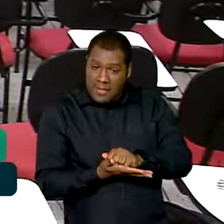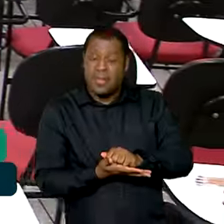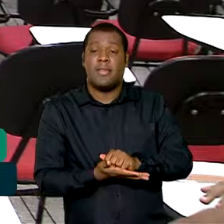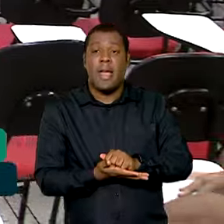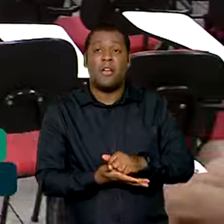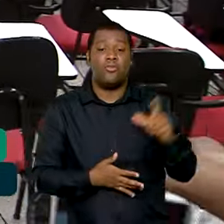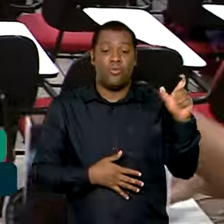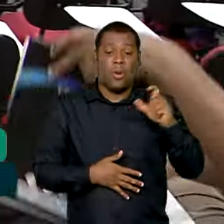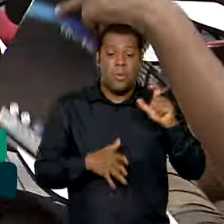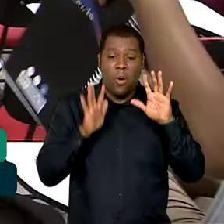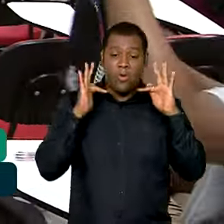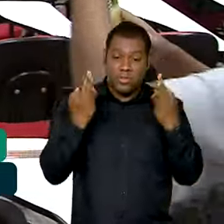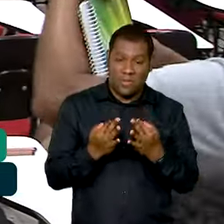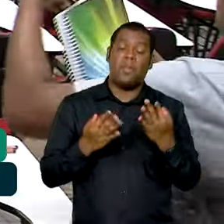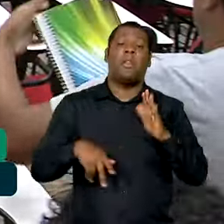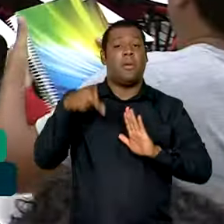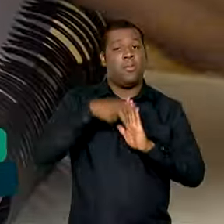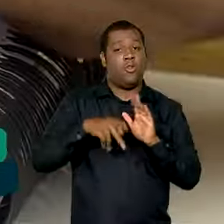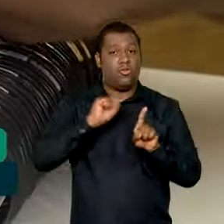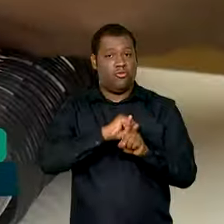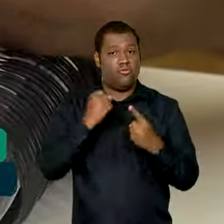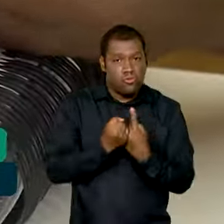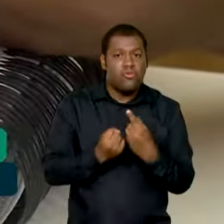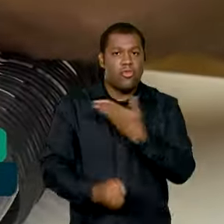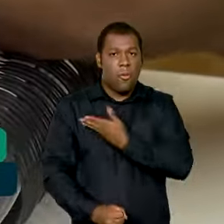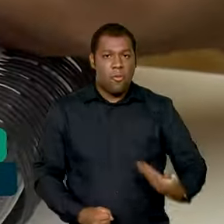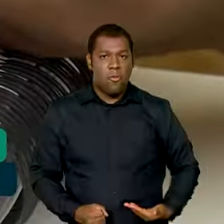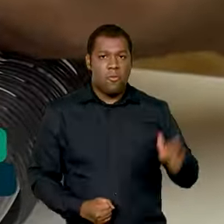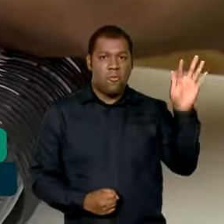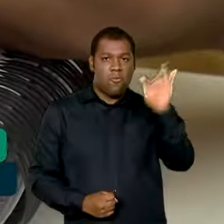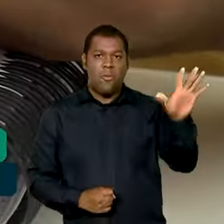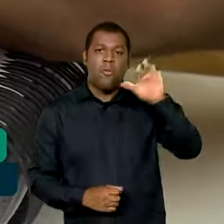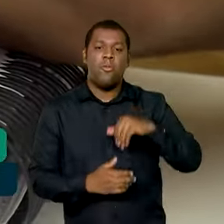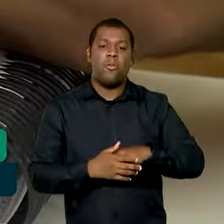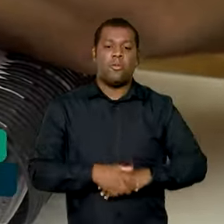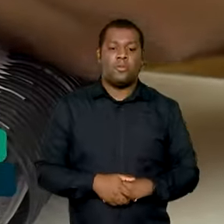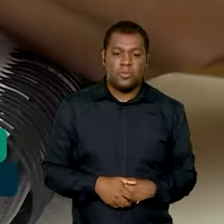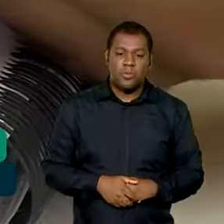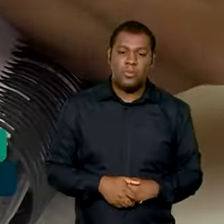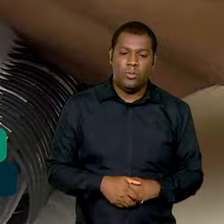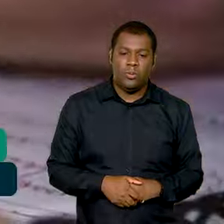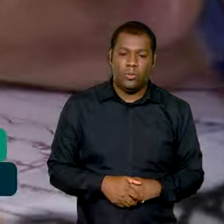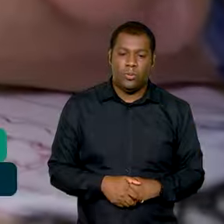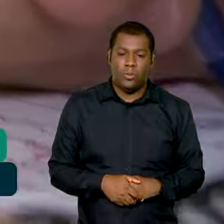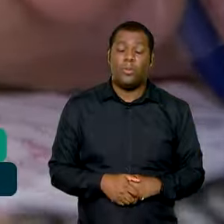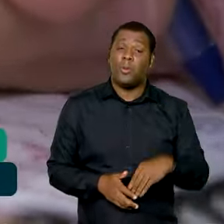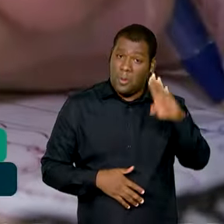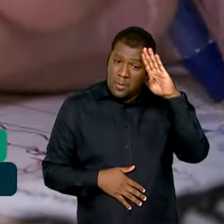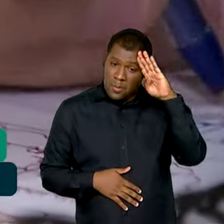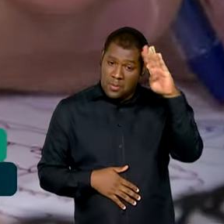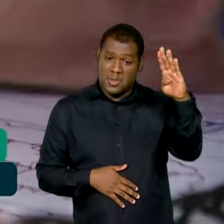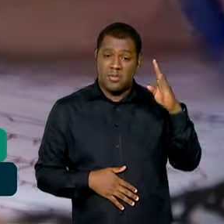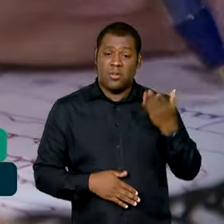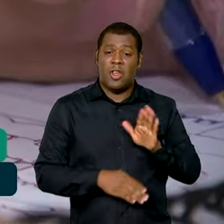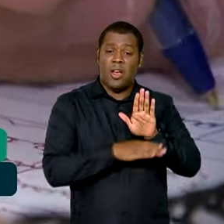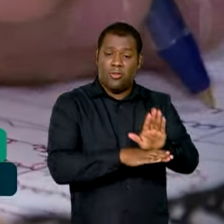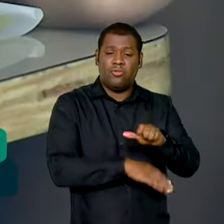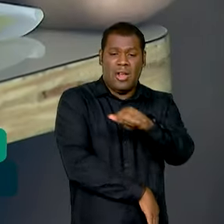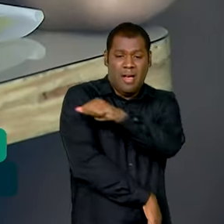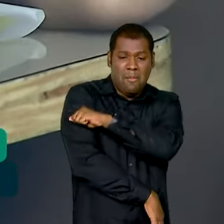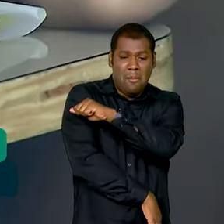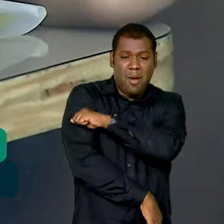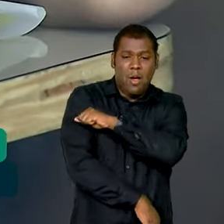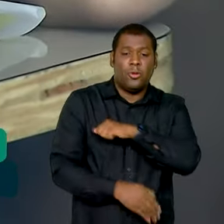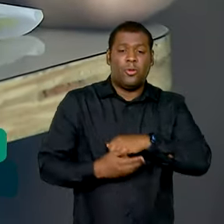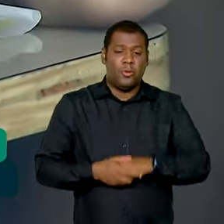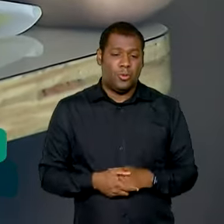Único para Programas Sociais do Governo Federal. E terão prioridade na concessão dos benefícios estudantes que